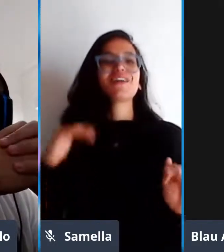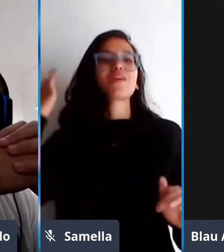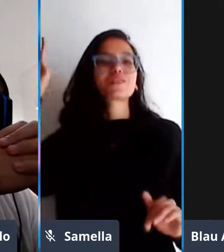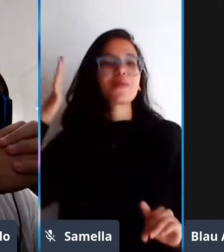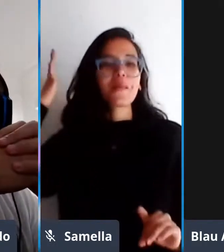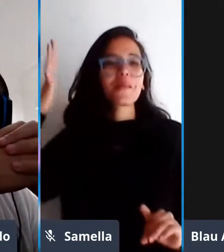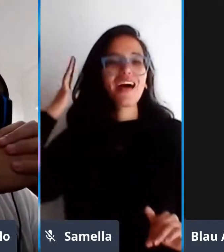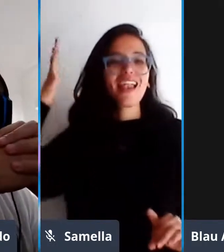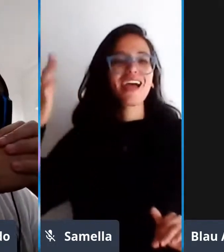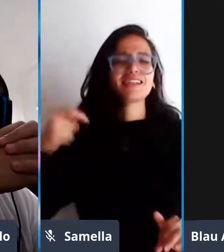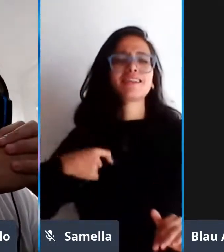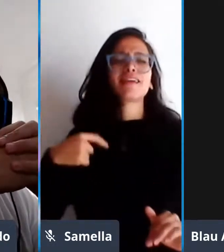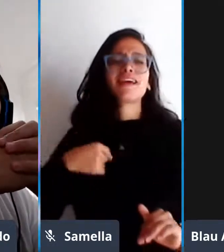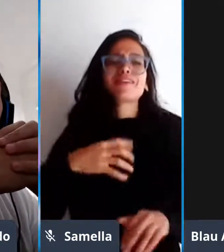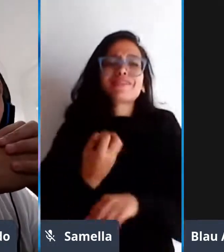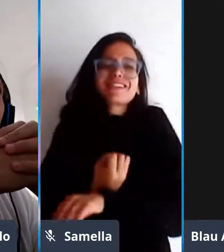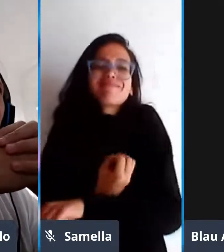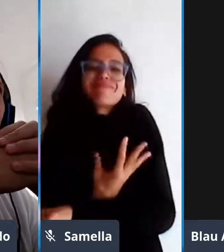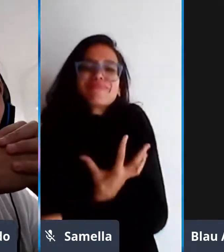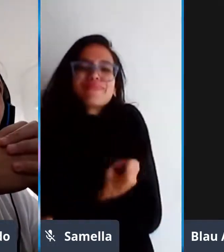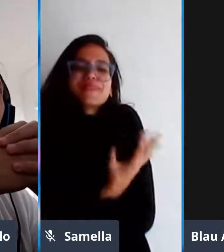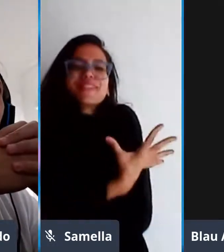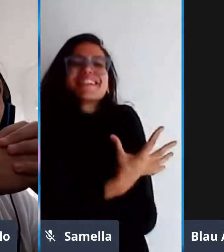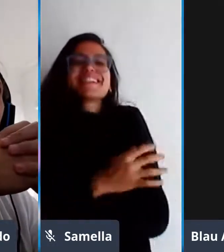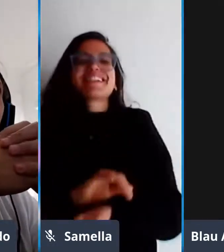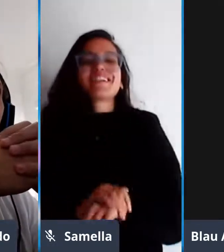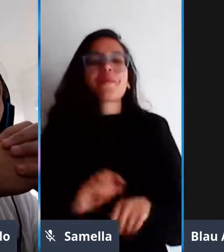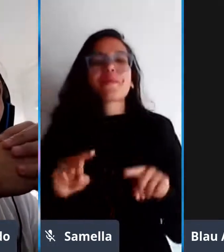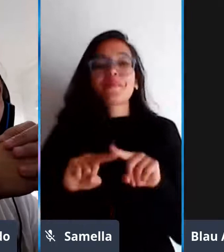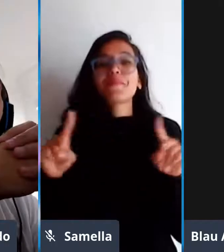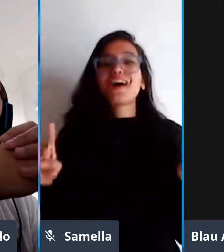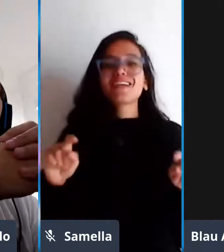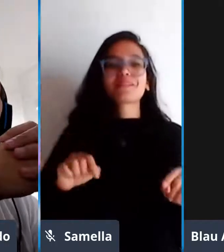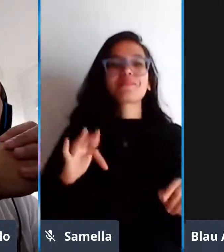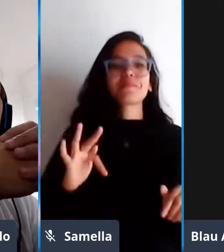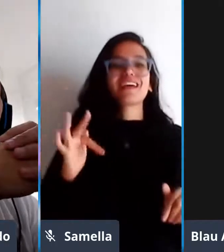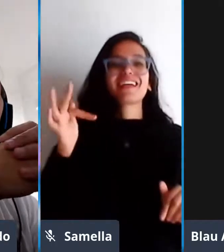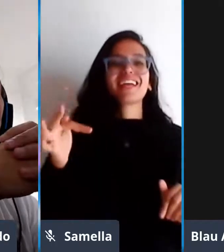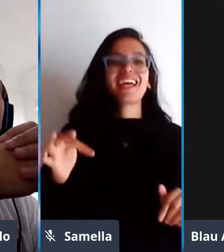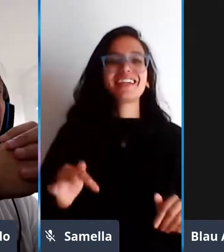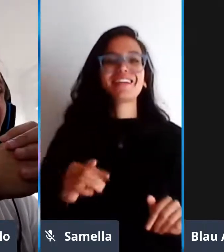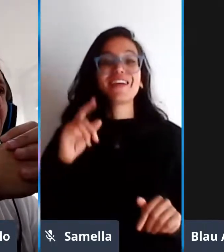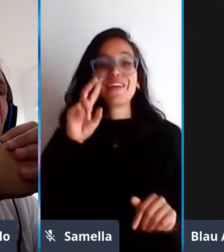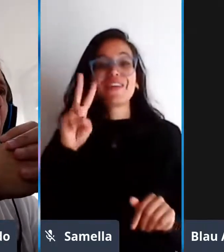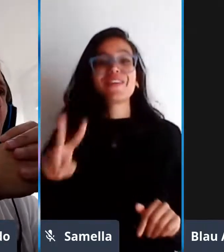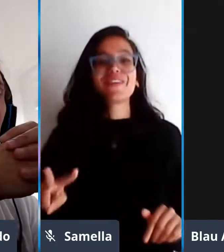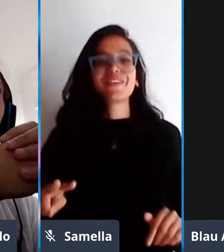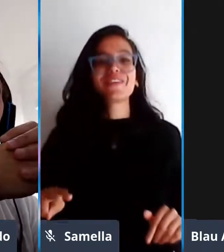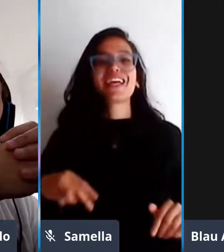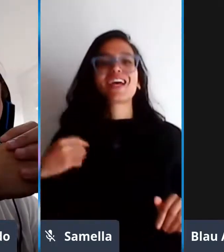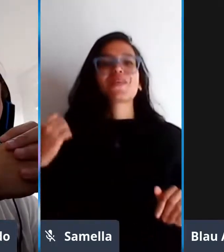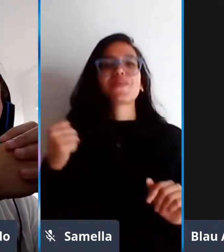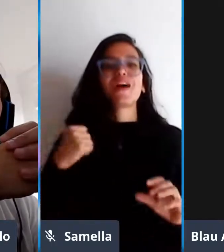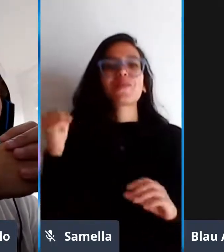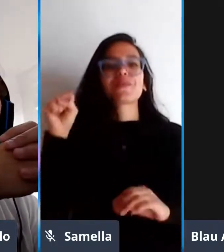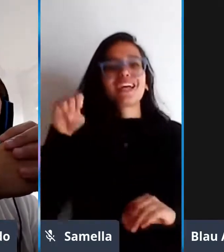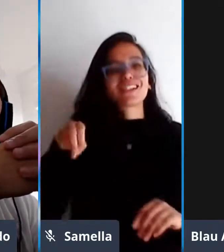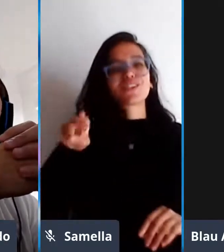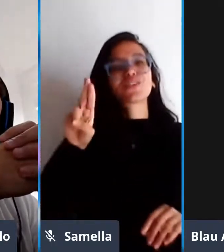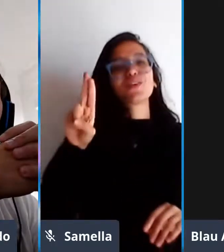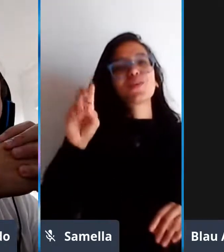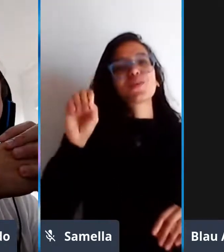mentir porque pra quem realmente vê o software livre como algo que pode ser sustentável né